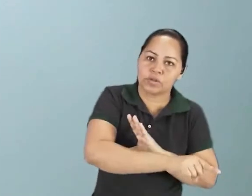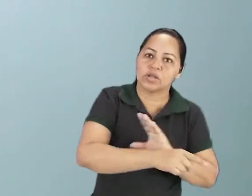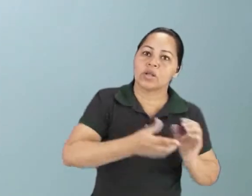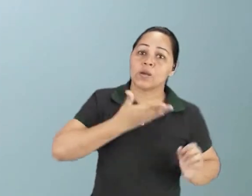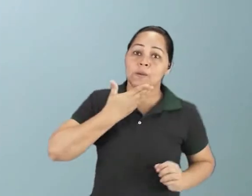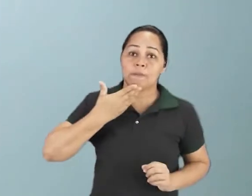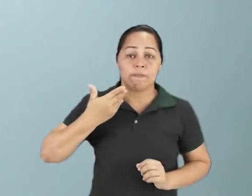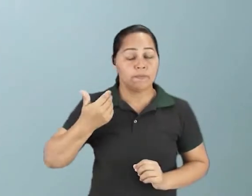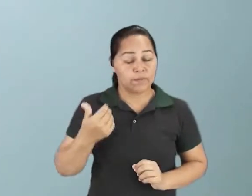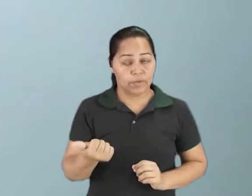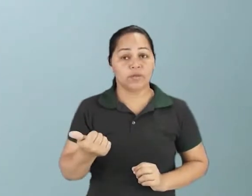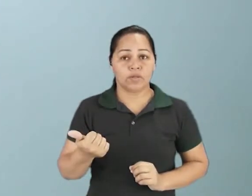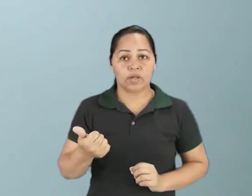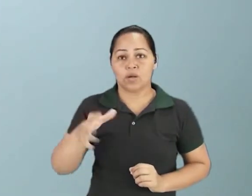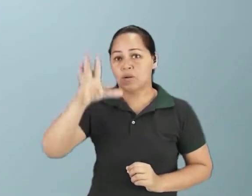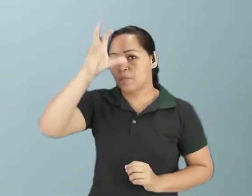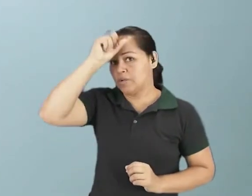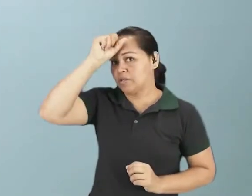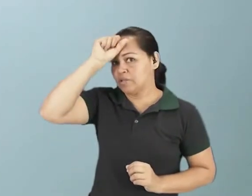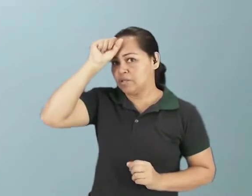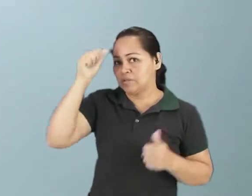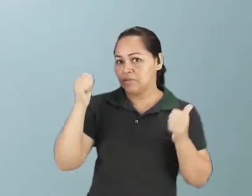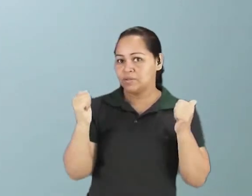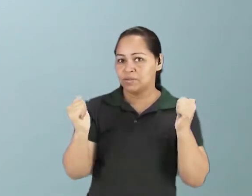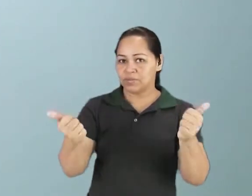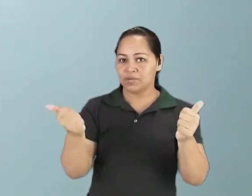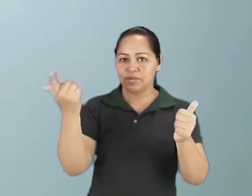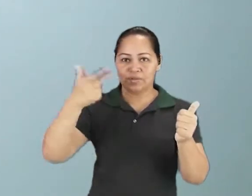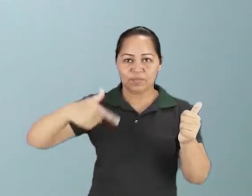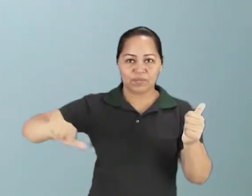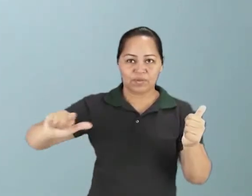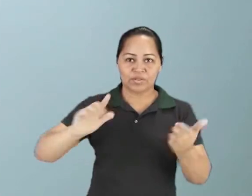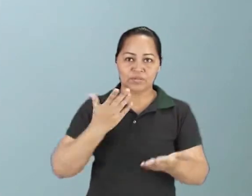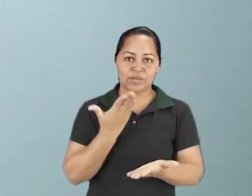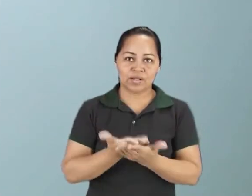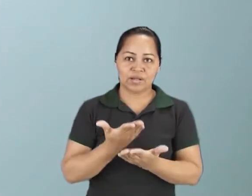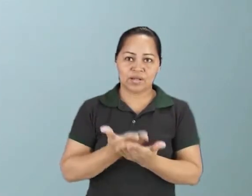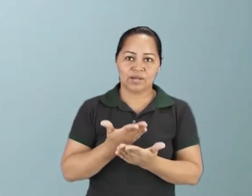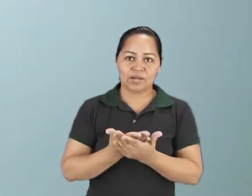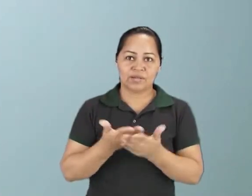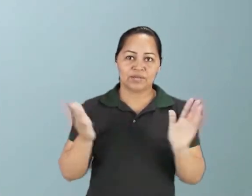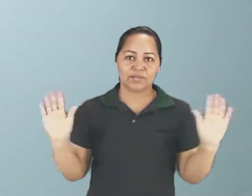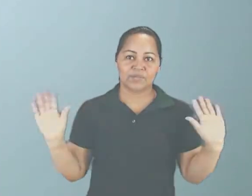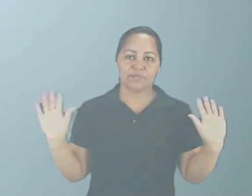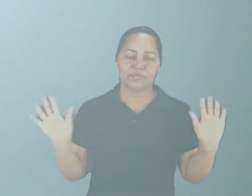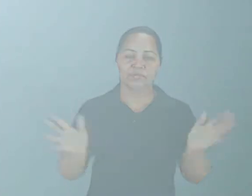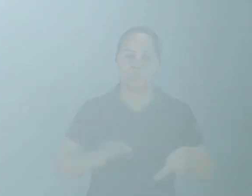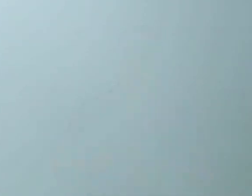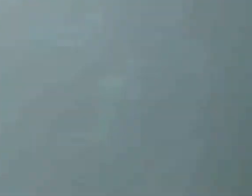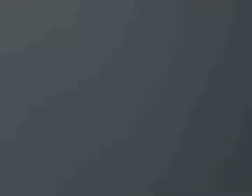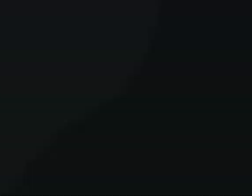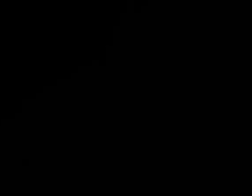melhorar esse aprendizado. Tá bom? Até a próxima aula. Até mais.